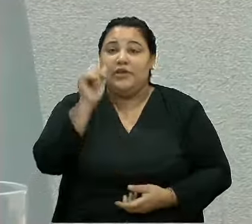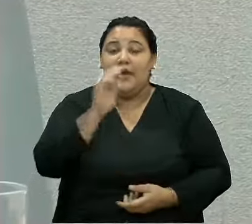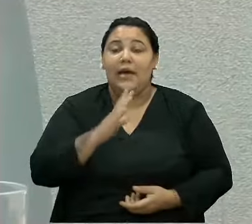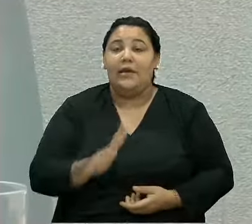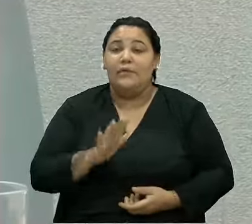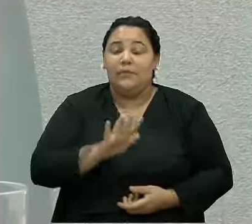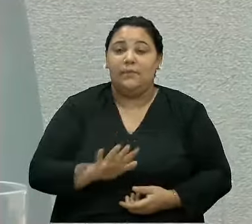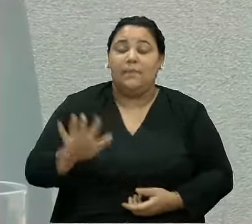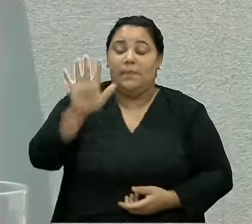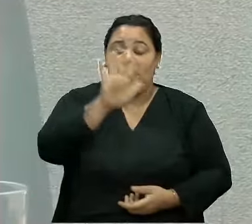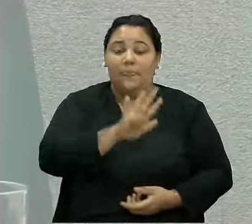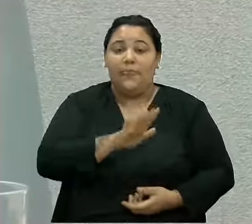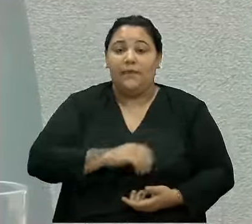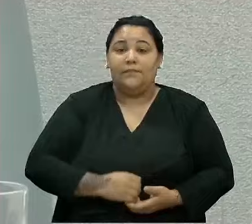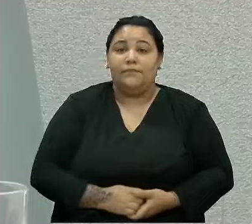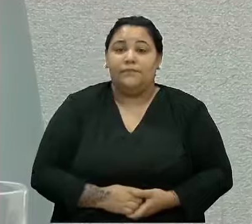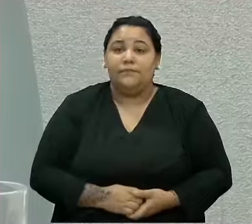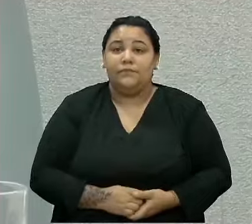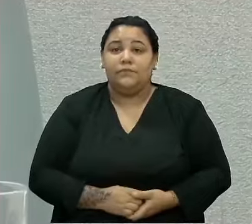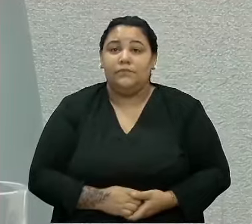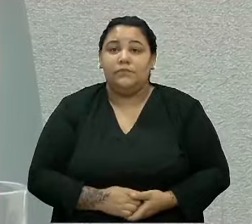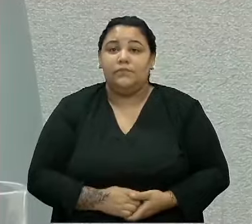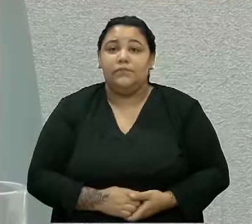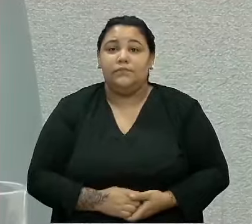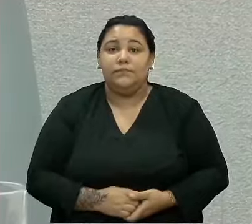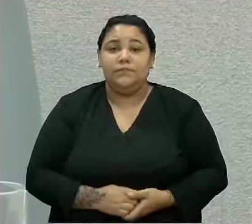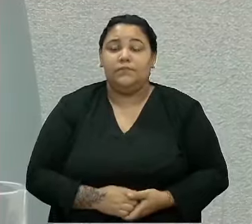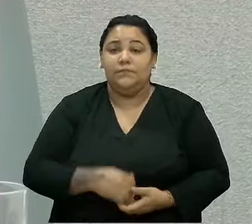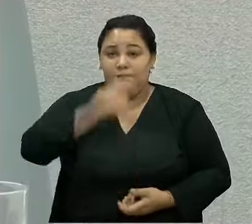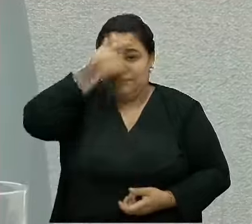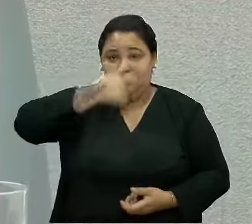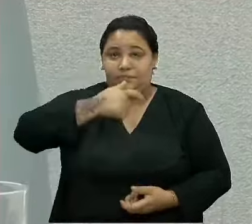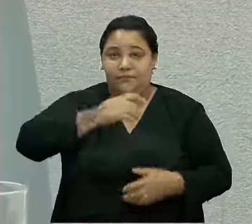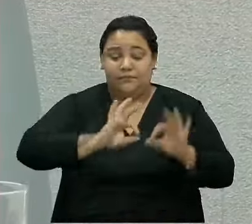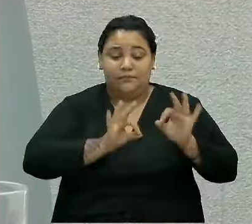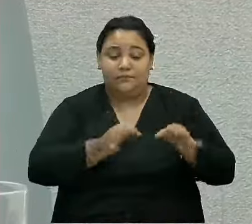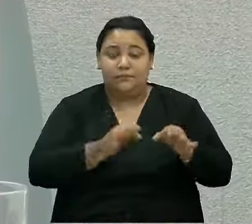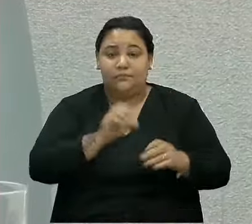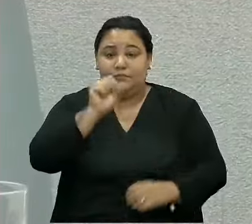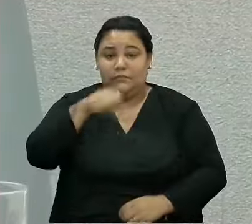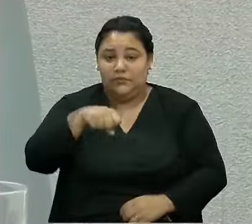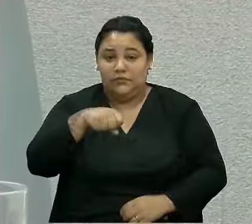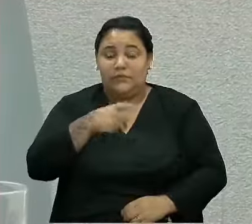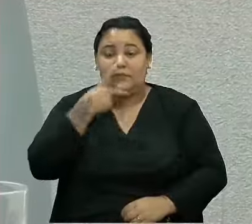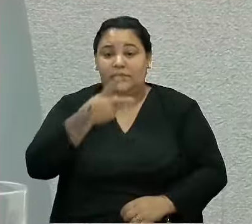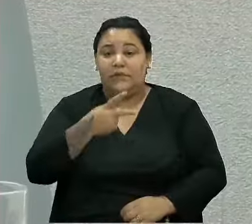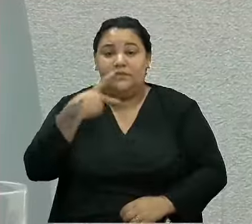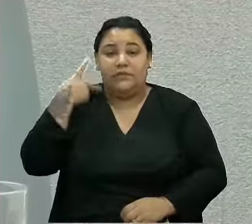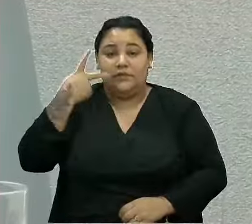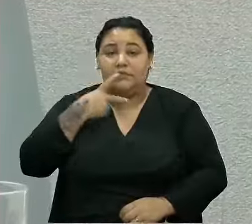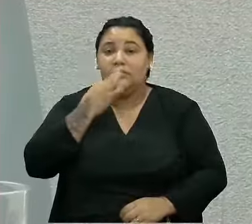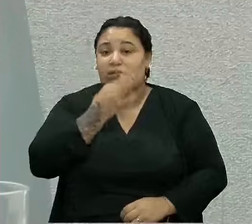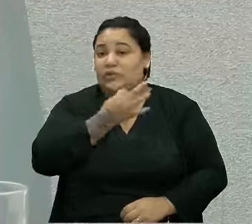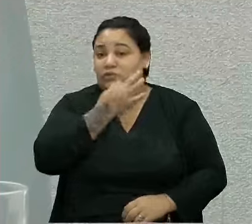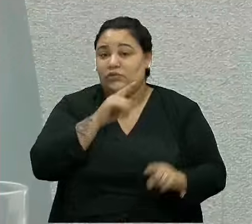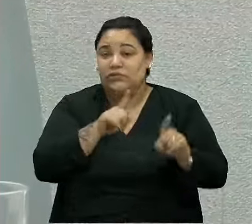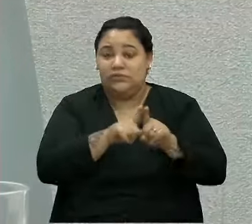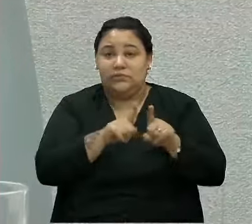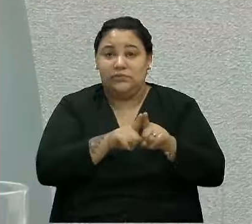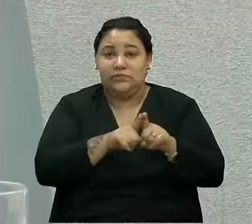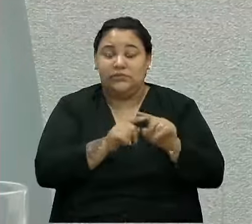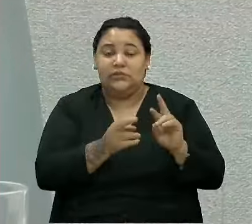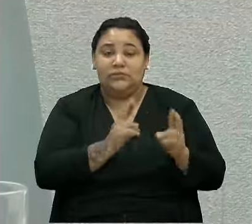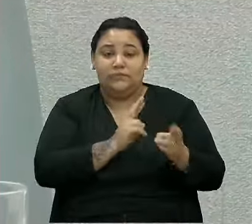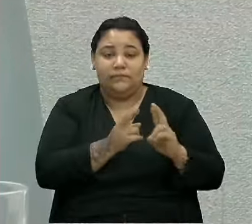mas nós, eu acho e concordo plenamente com a fala da vereadora Tati a respeito da